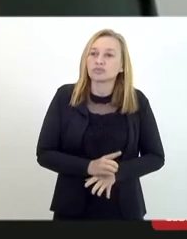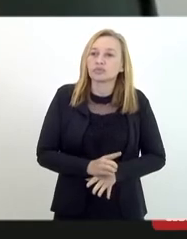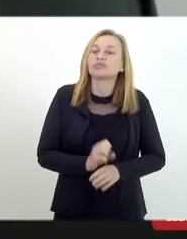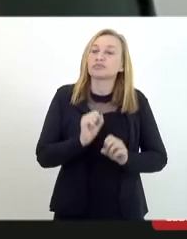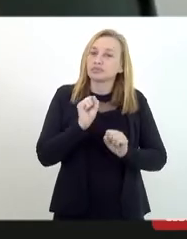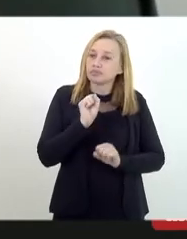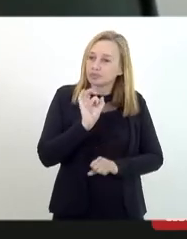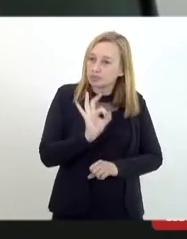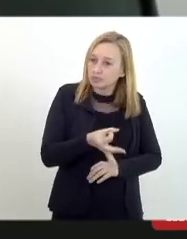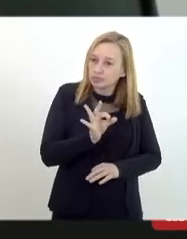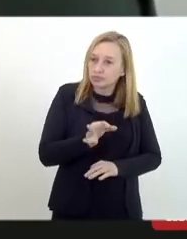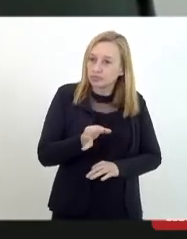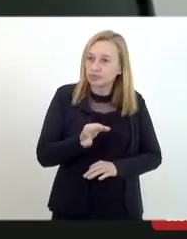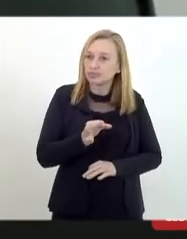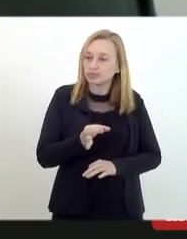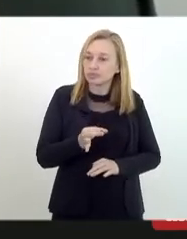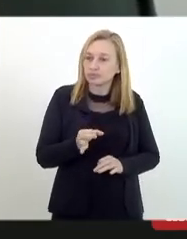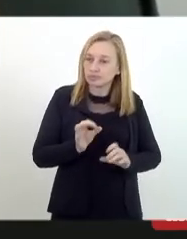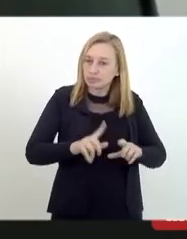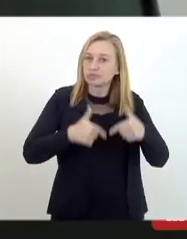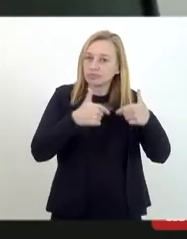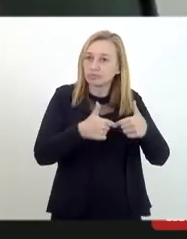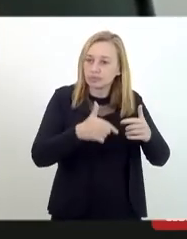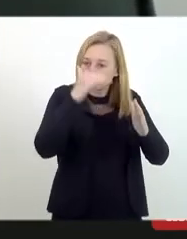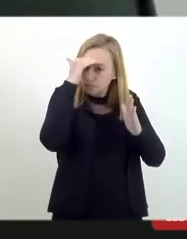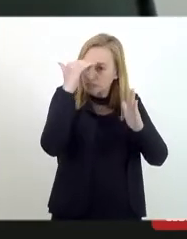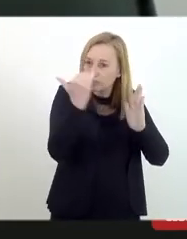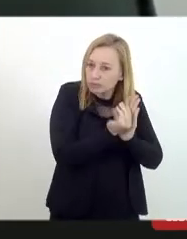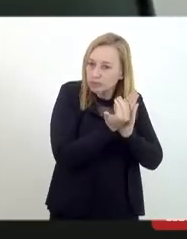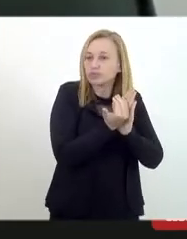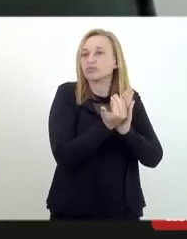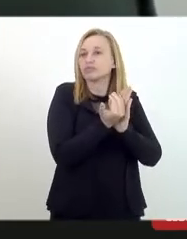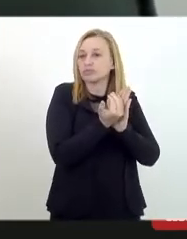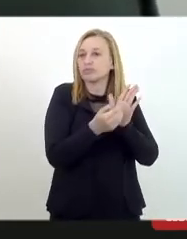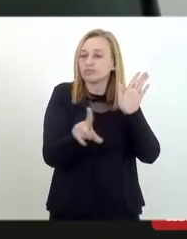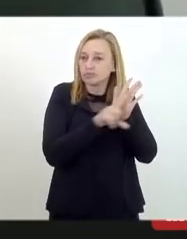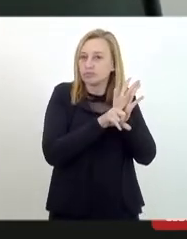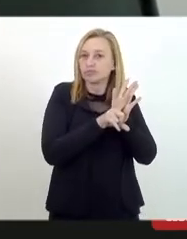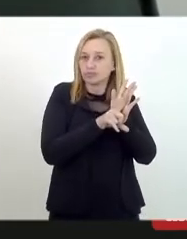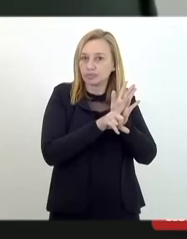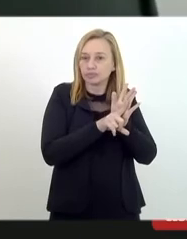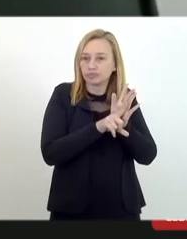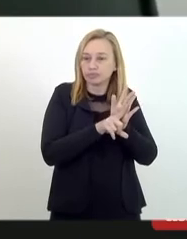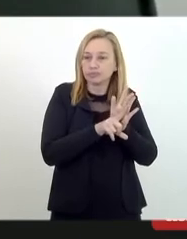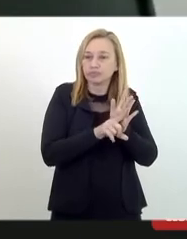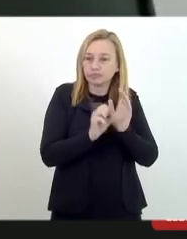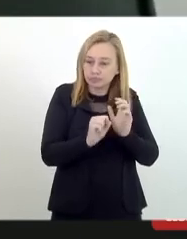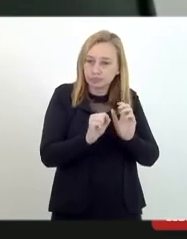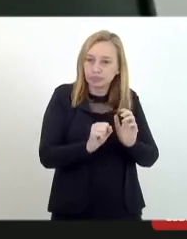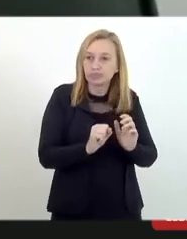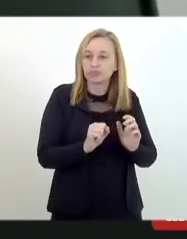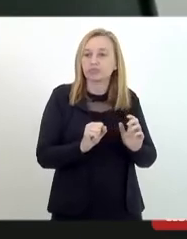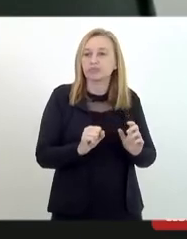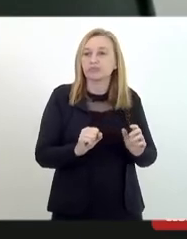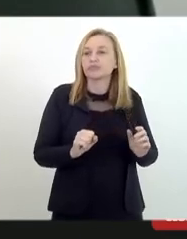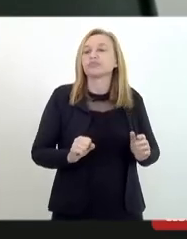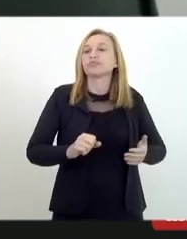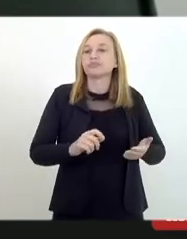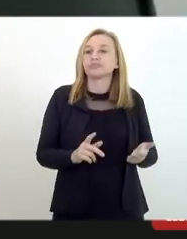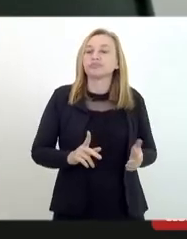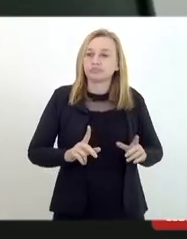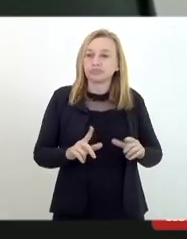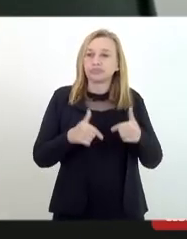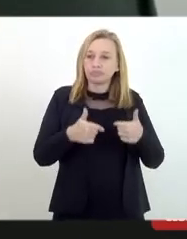de fato, sair do papel e poder abraçar essas questões que já estão ficando crônicas há